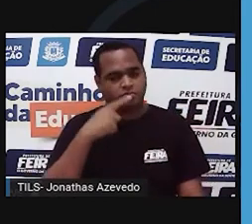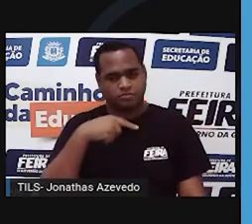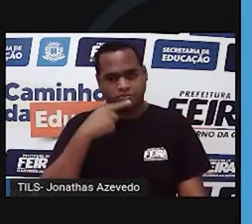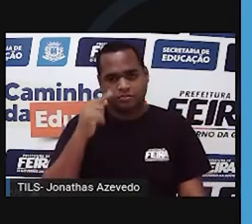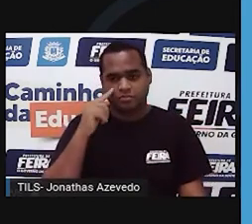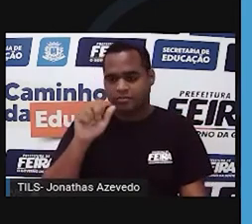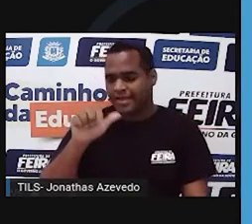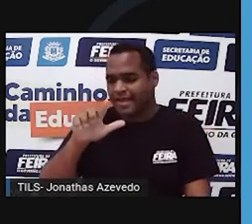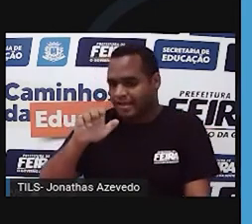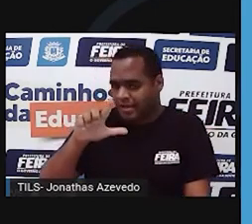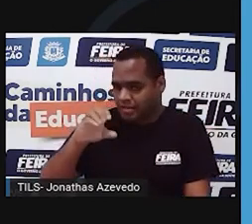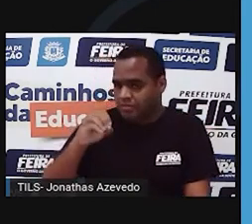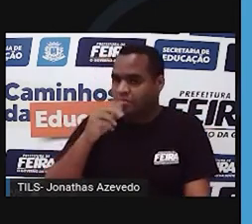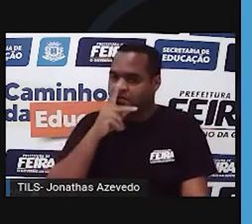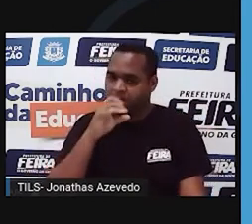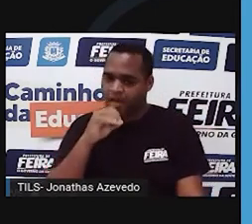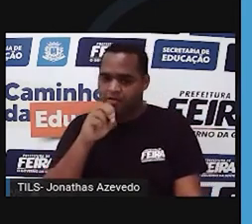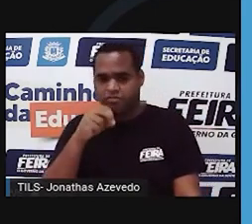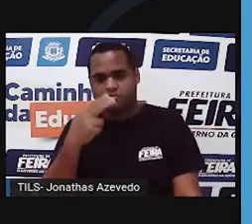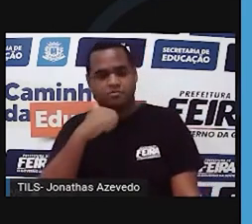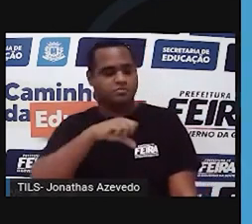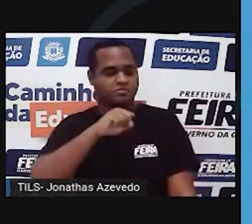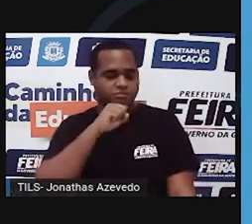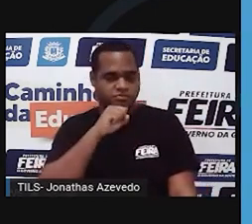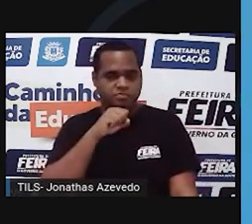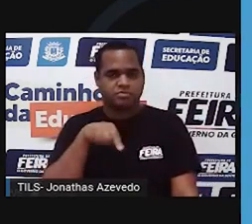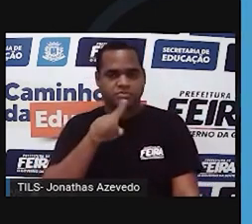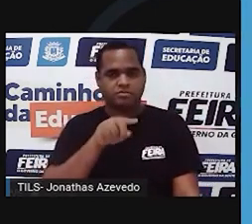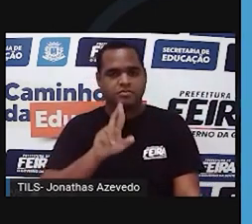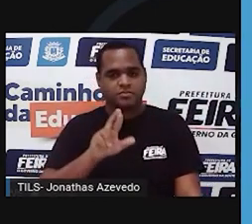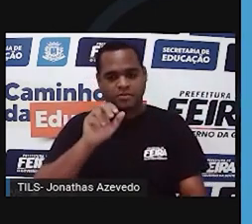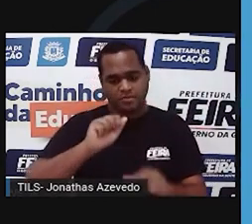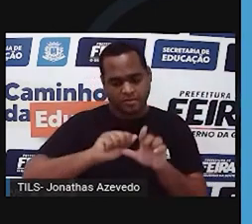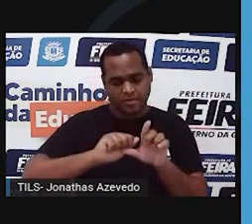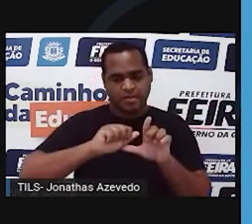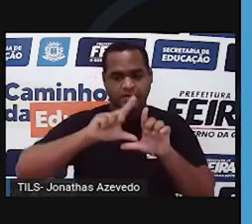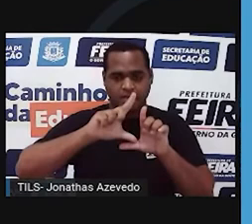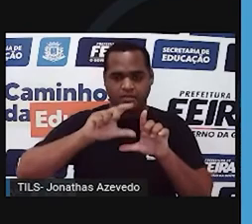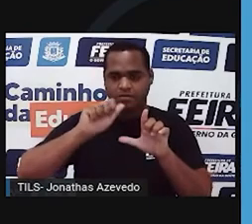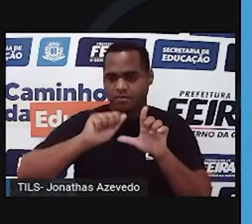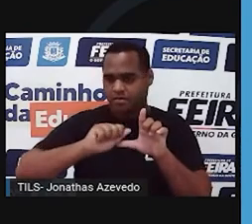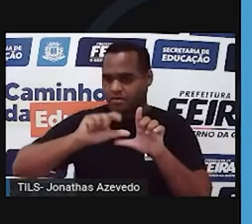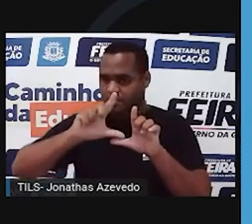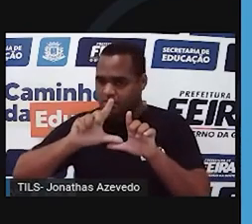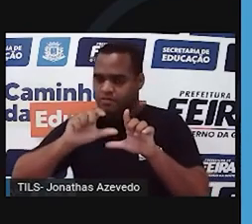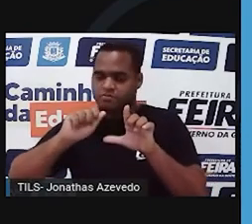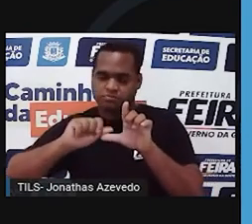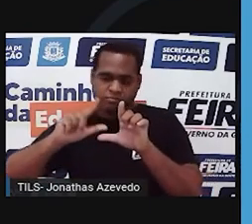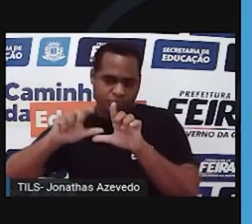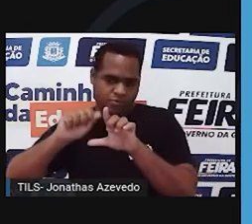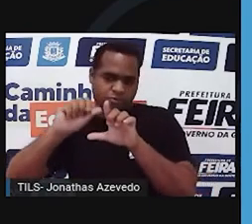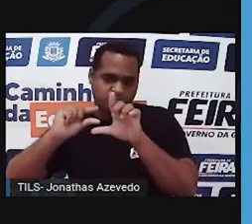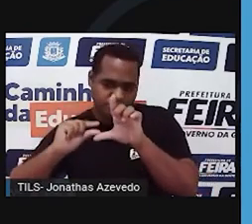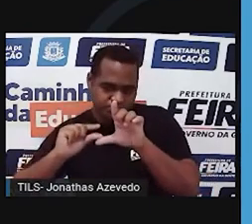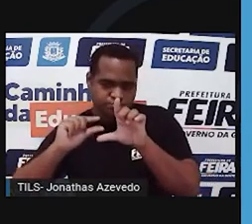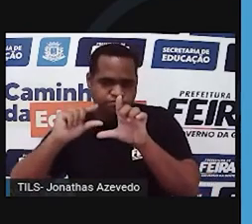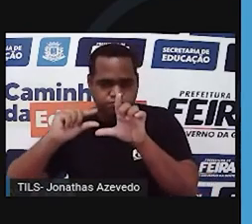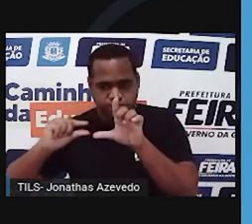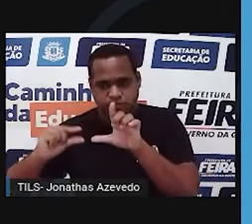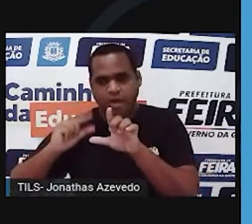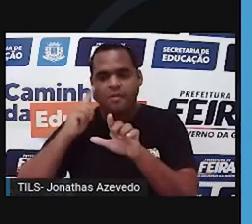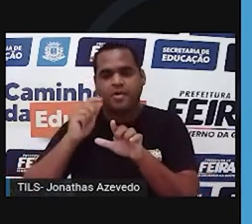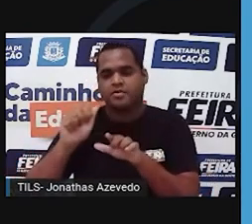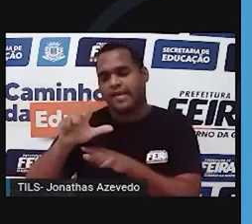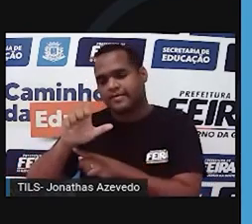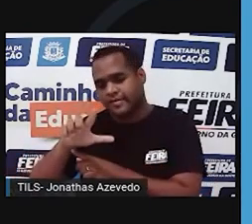que um alelo vem do pai, outro vem da mãe, por isso que a gente vê muito asão, asão, asão, asinho e asinho, asinho. Porque são dois alelos,